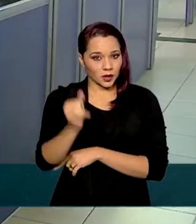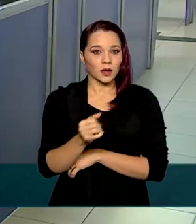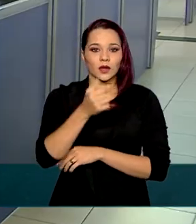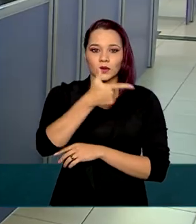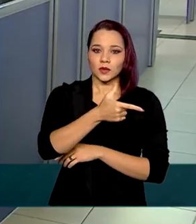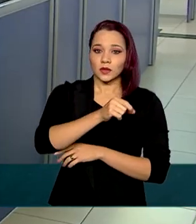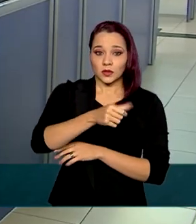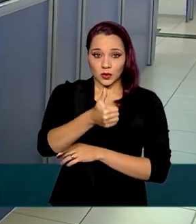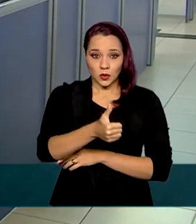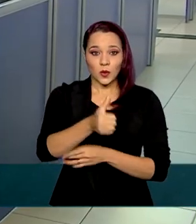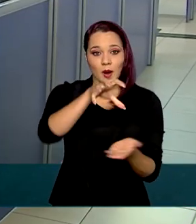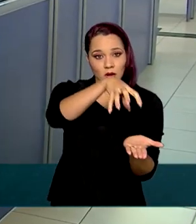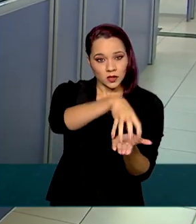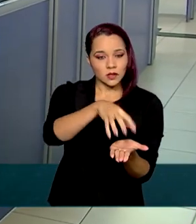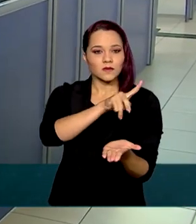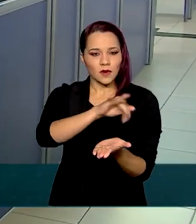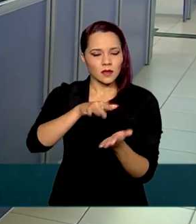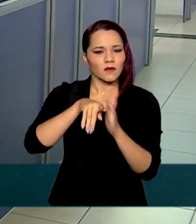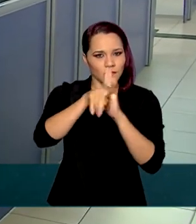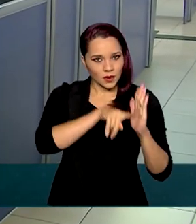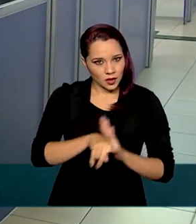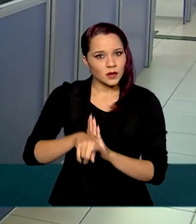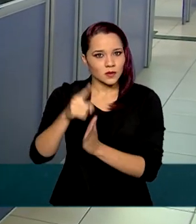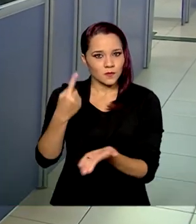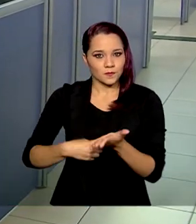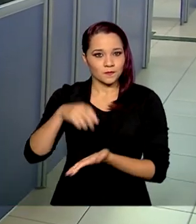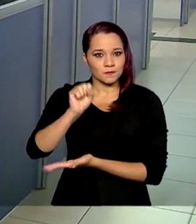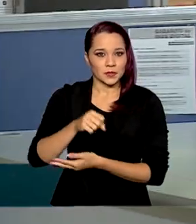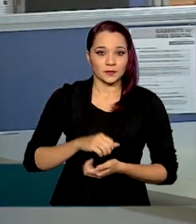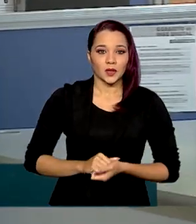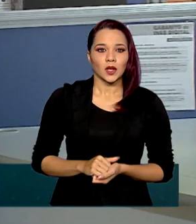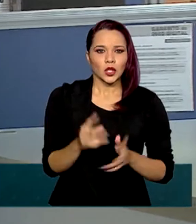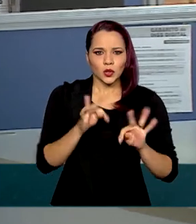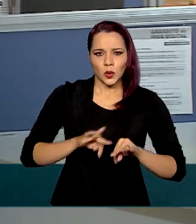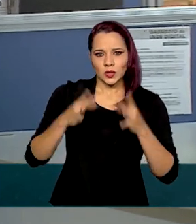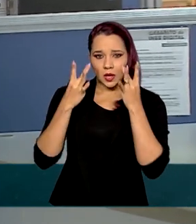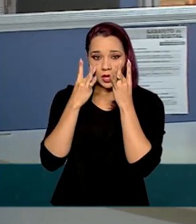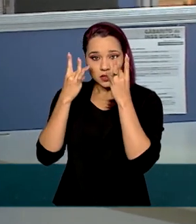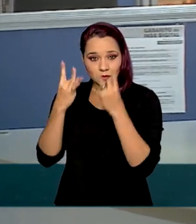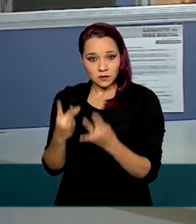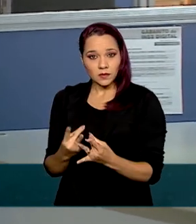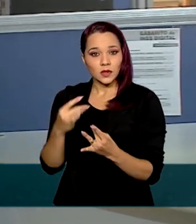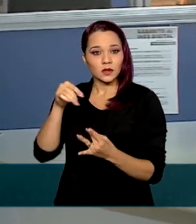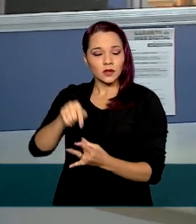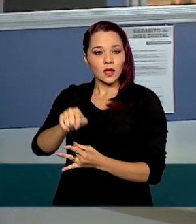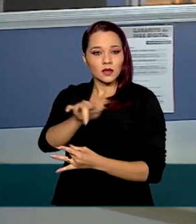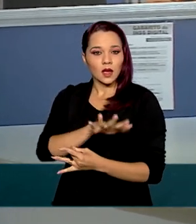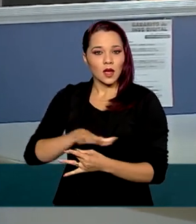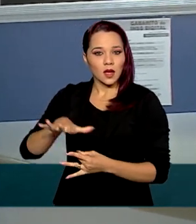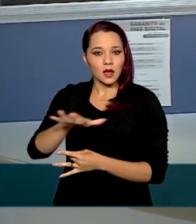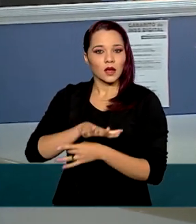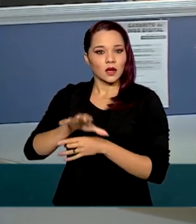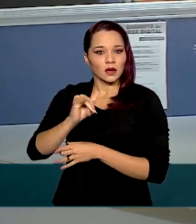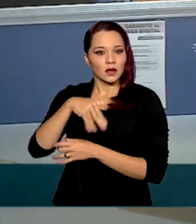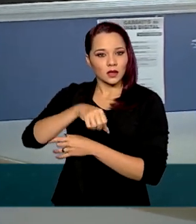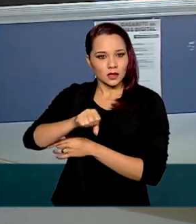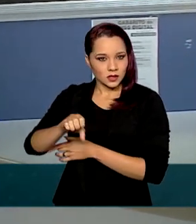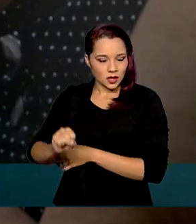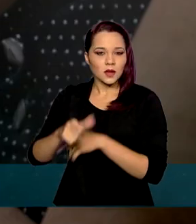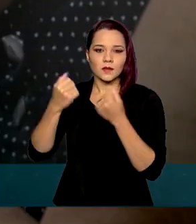201 agências terão perícias agendadas. Todos os atendimentos presenciais realizados nas agências do INSS